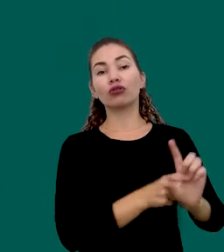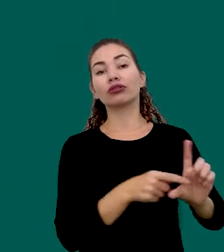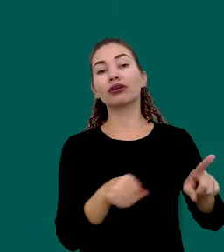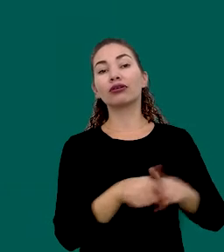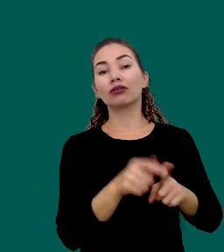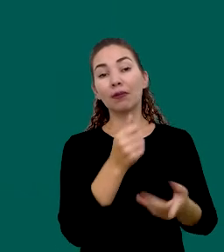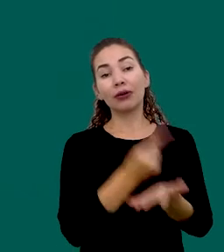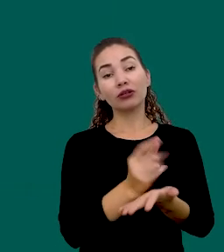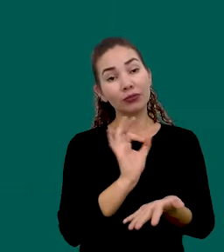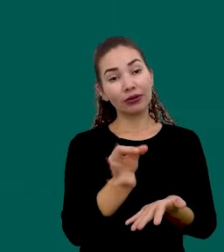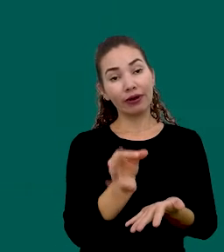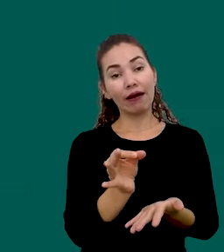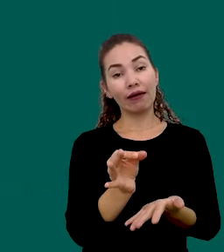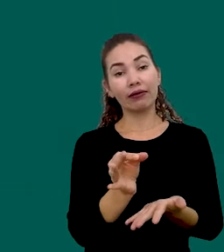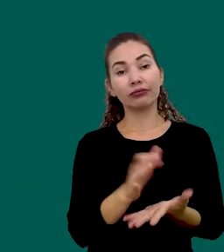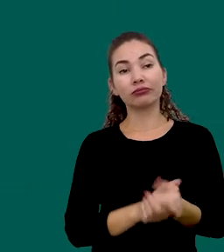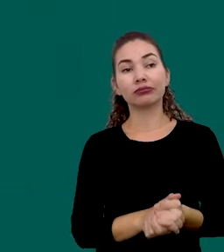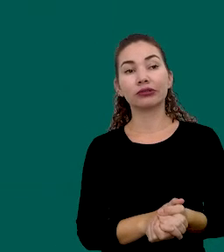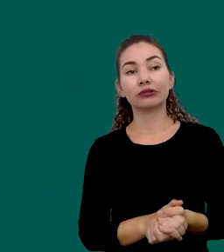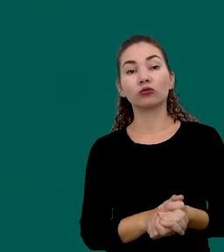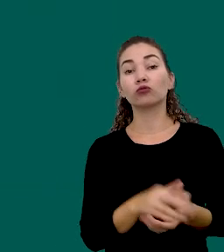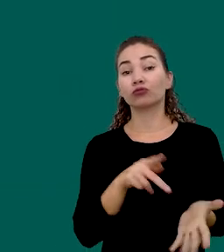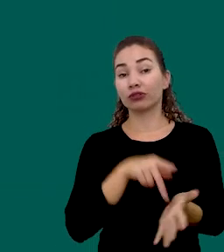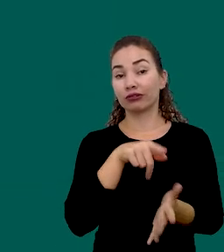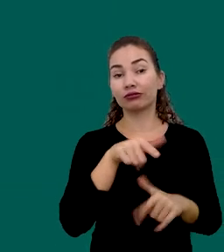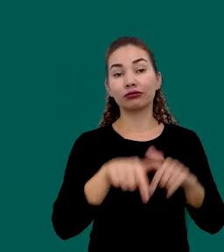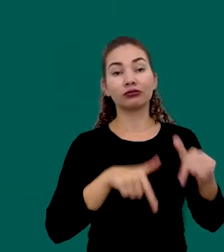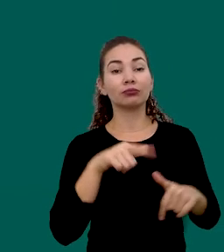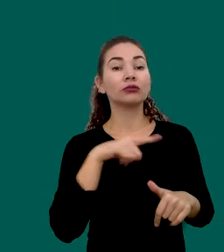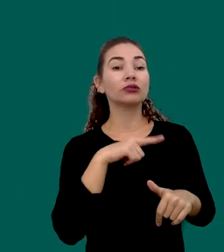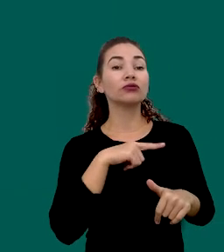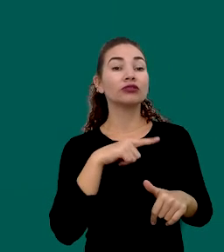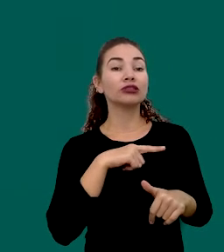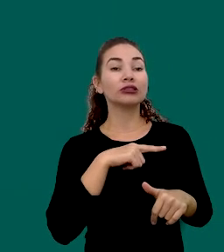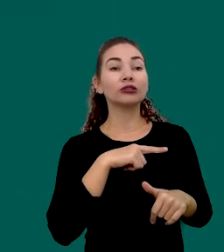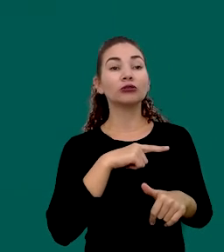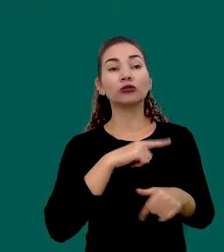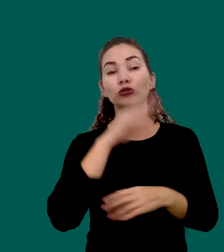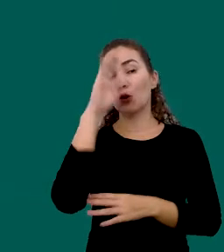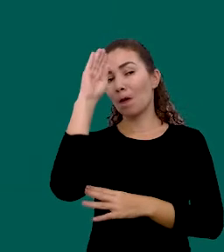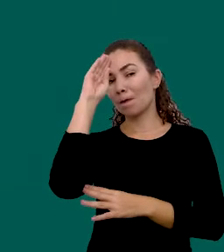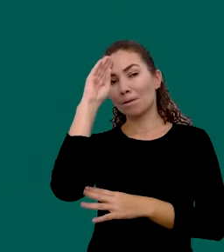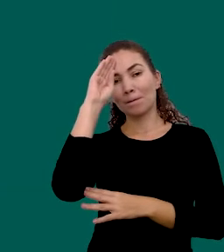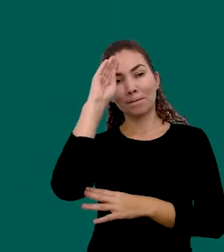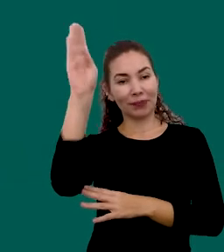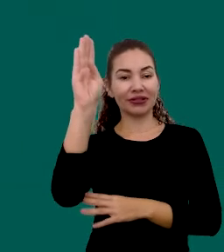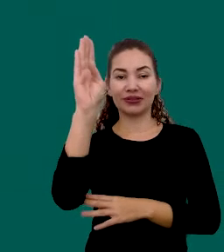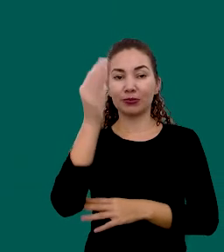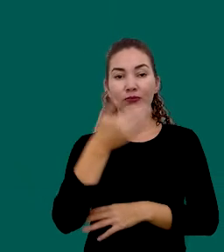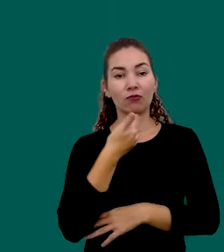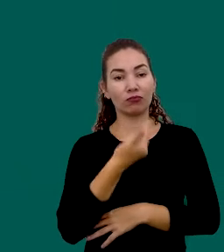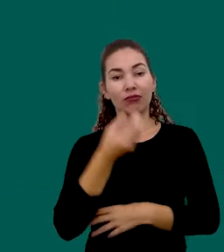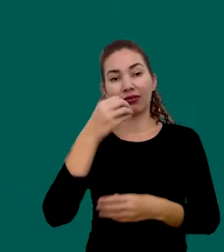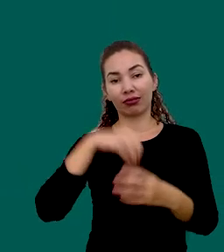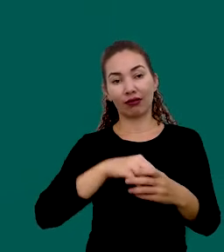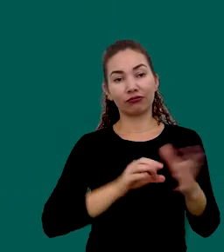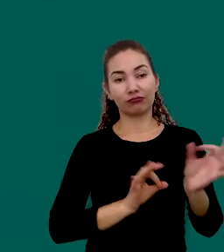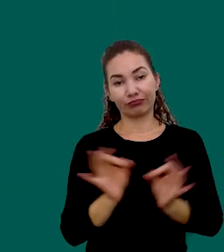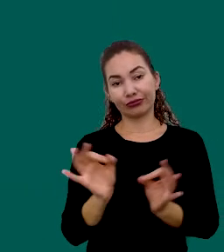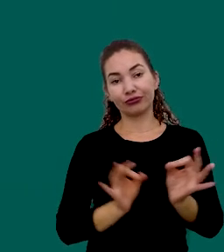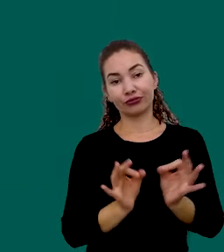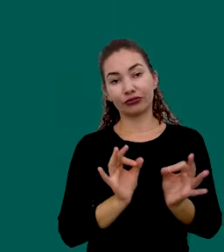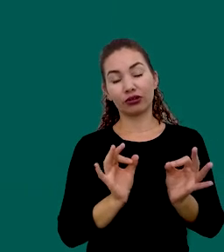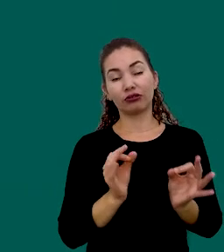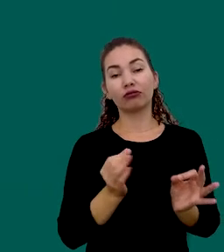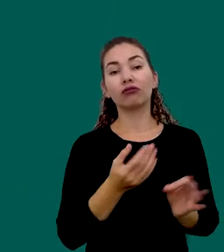inadimplência Na verdade Esse trabalho Ele consiste Numa das Nossas principais Demandas No projeto E eu